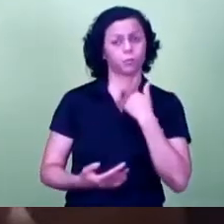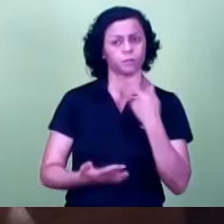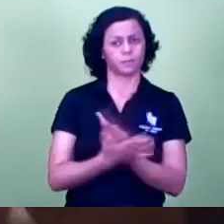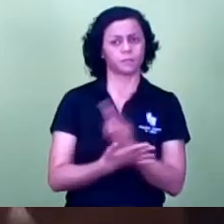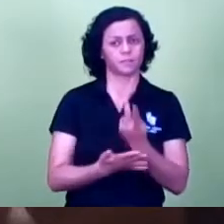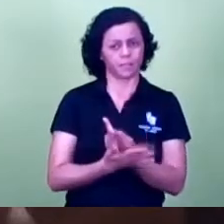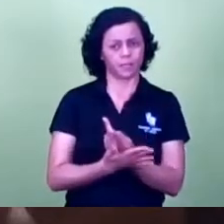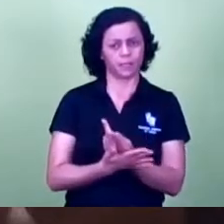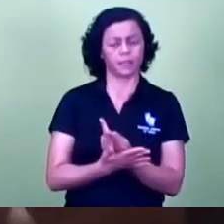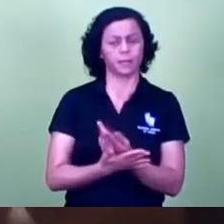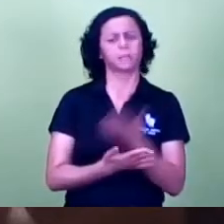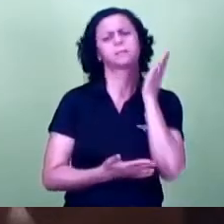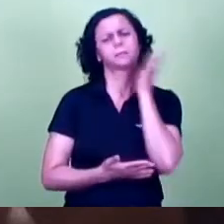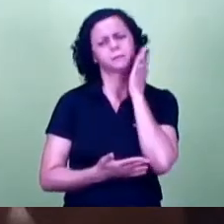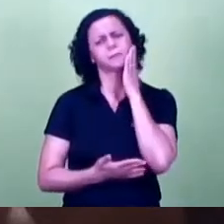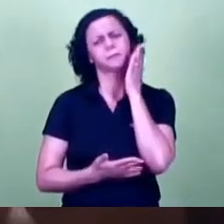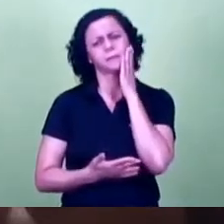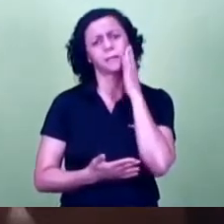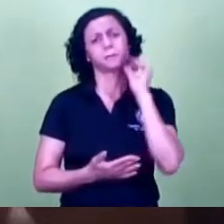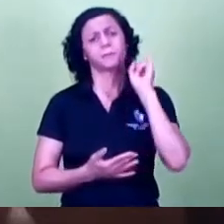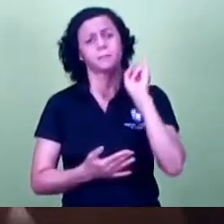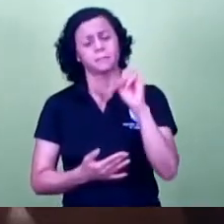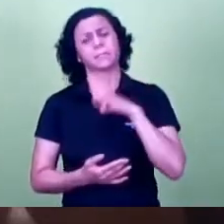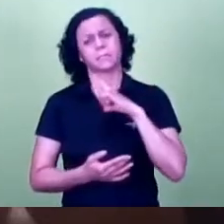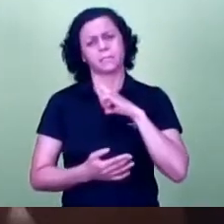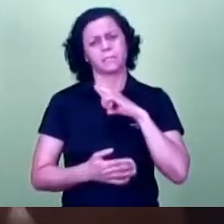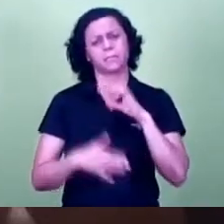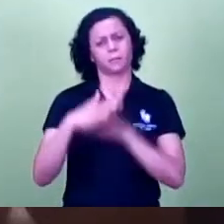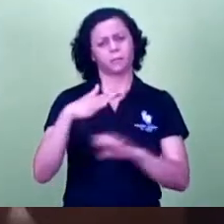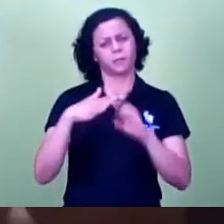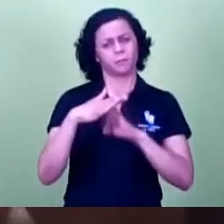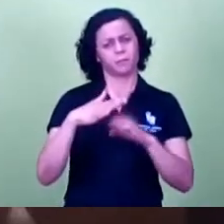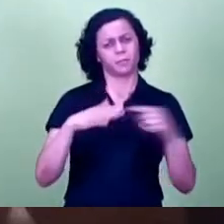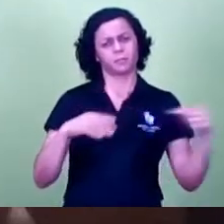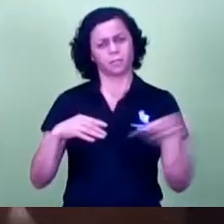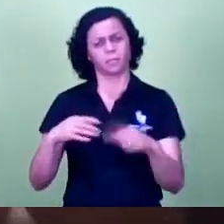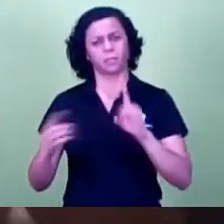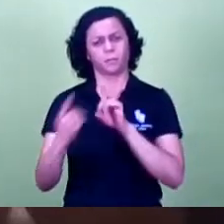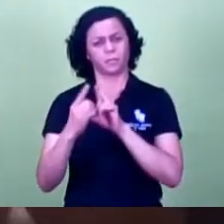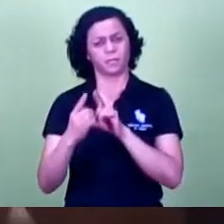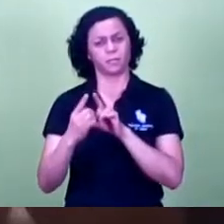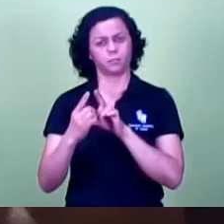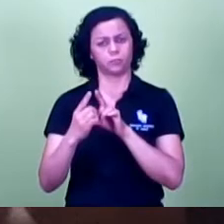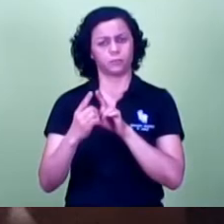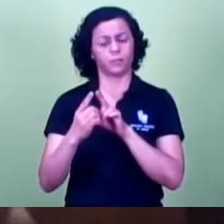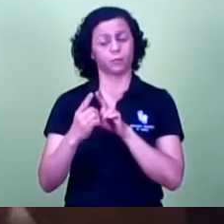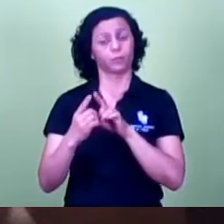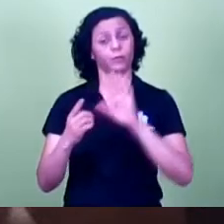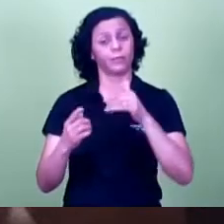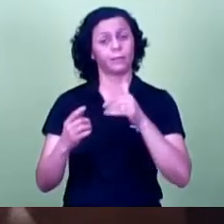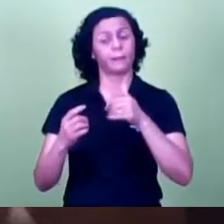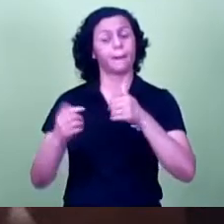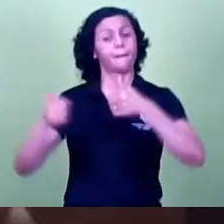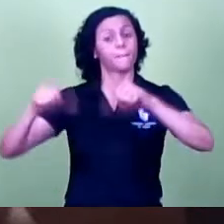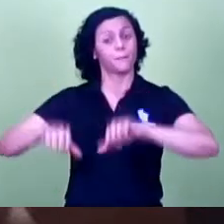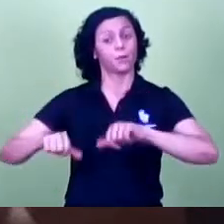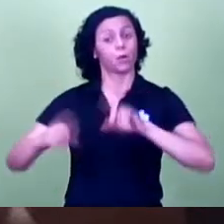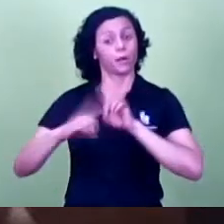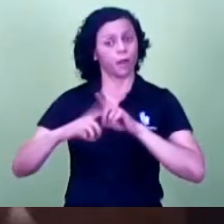que se chegar uma empresa aqui e não der conta do recado a gente não tem tempo